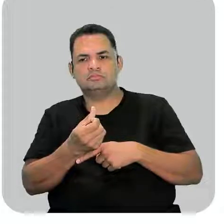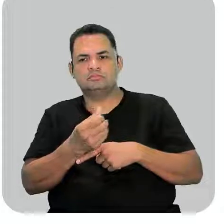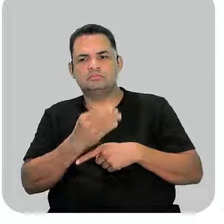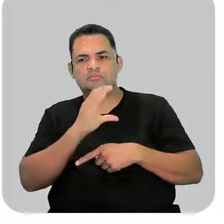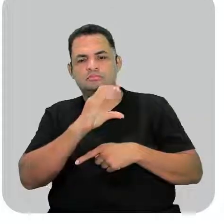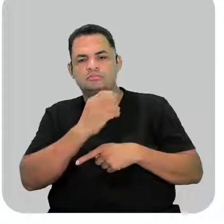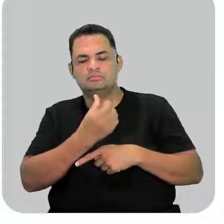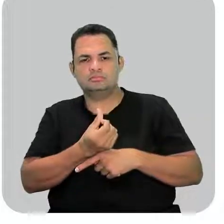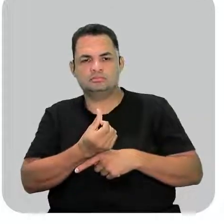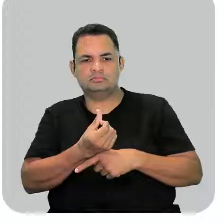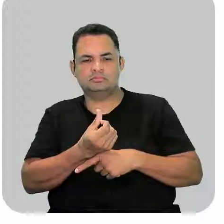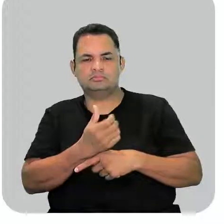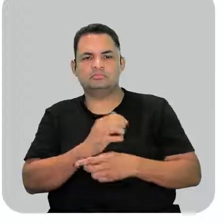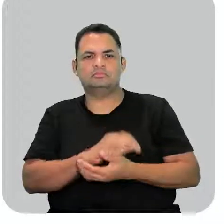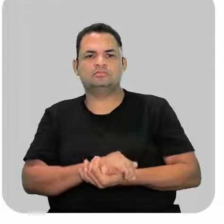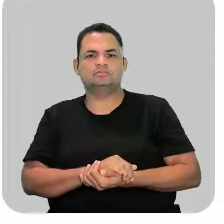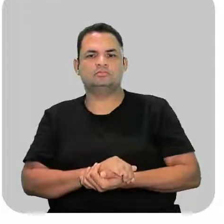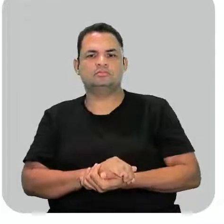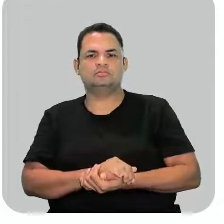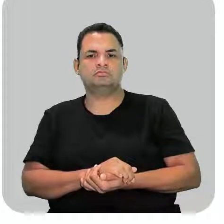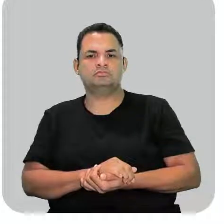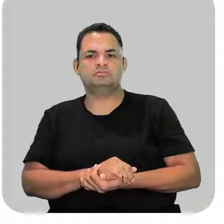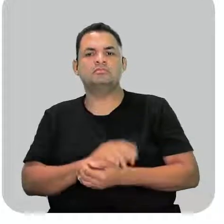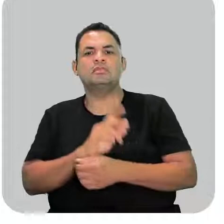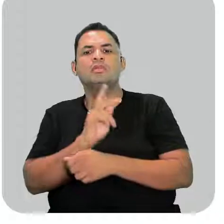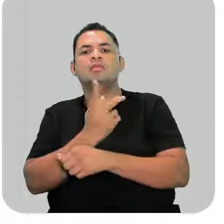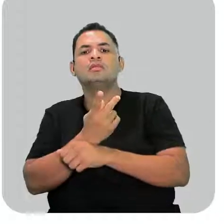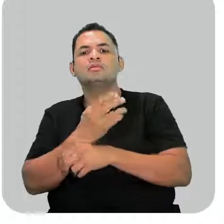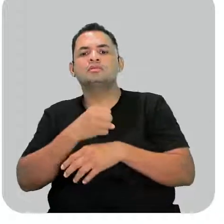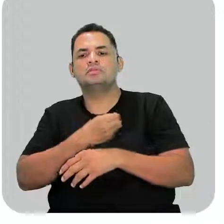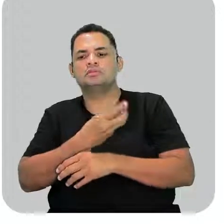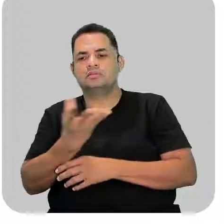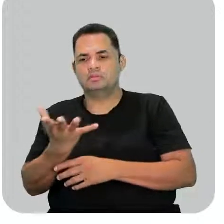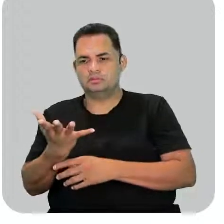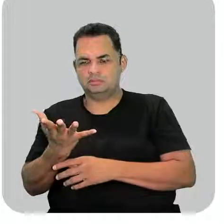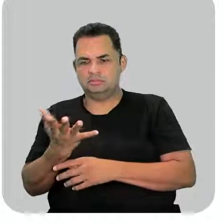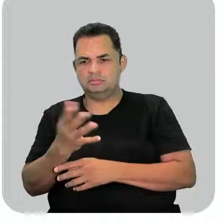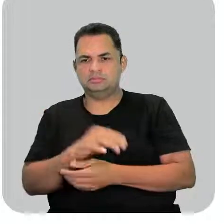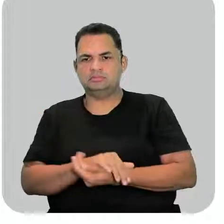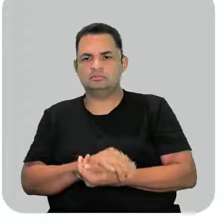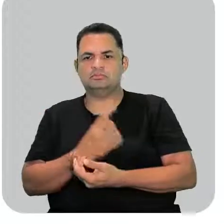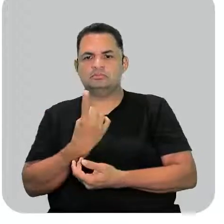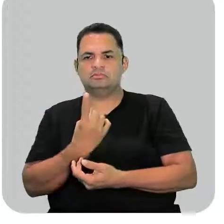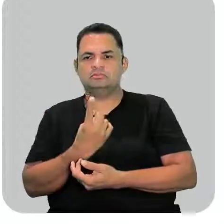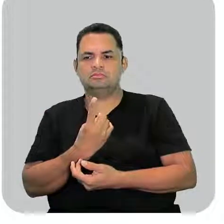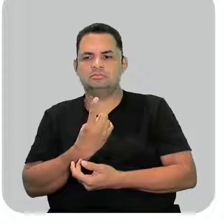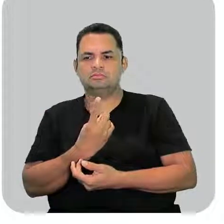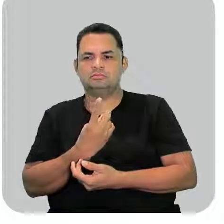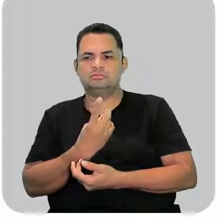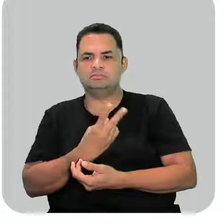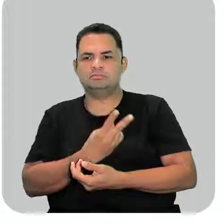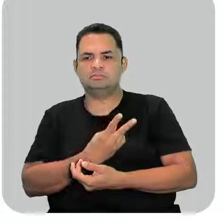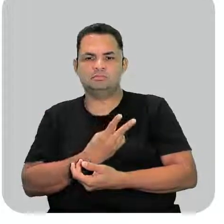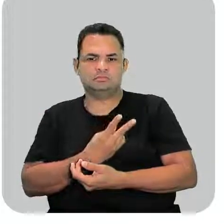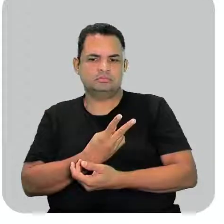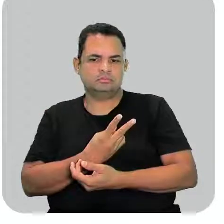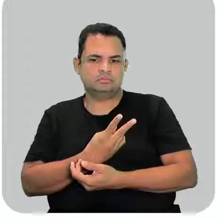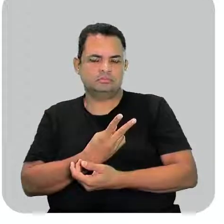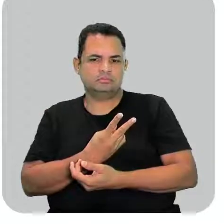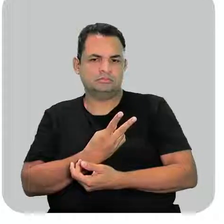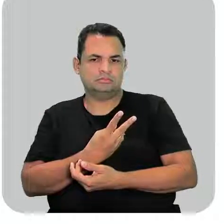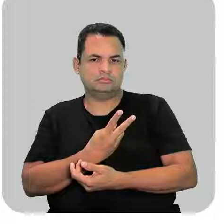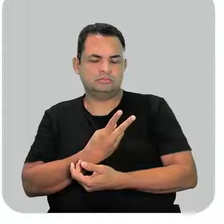6, certinho. Hidrogênios, vamos ver quantos tem. Tem 1, 2,